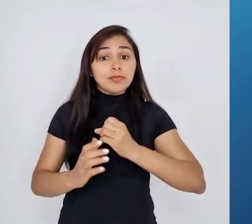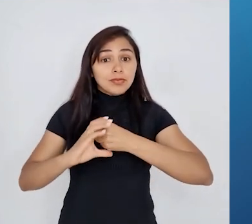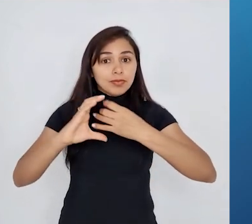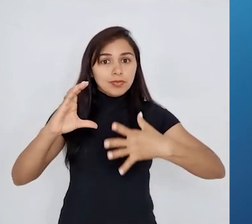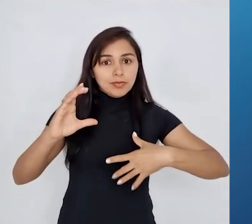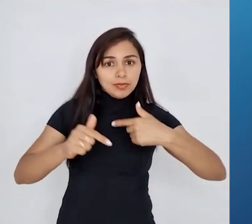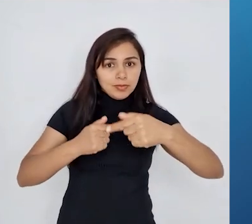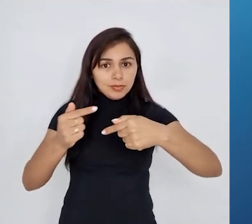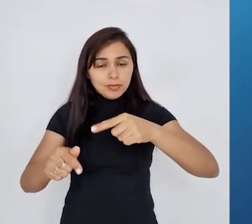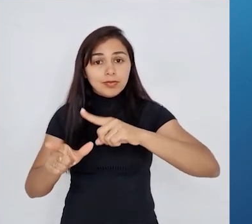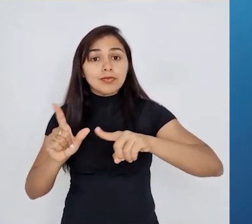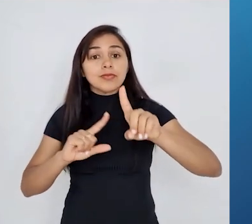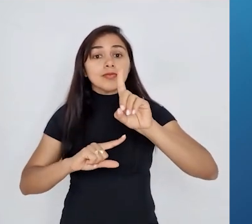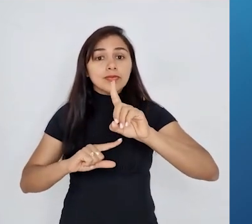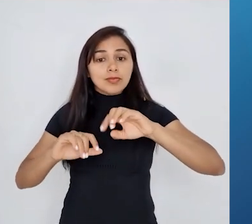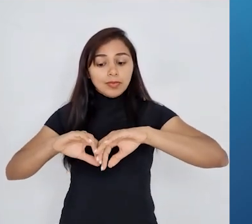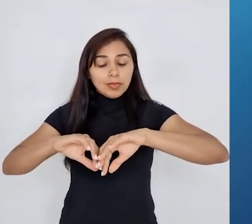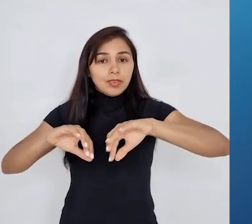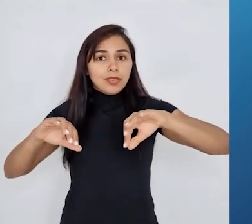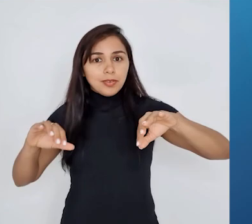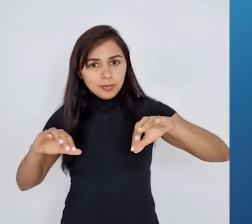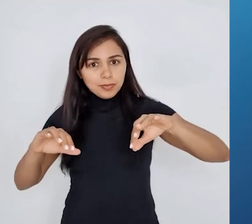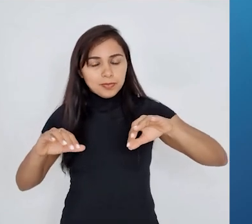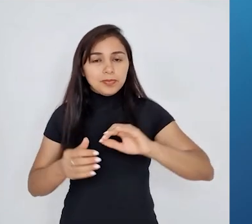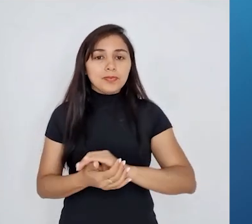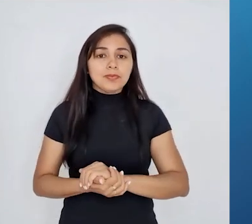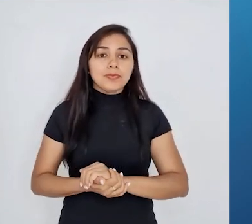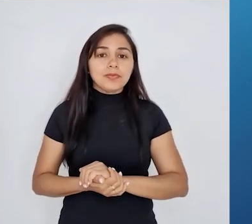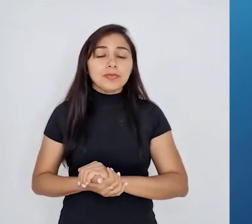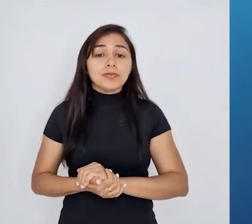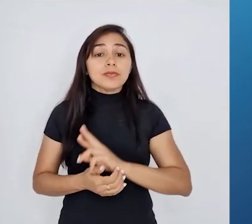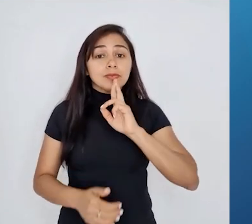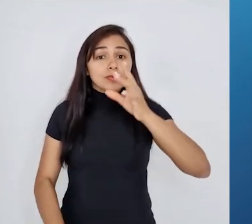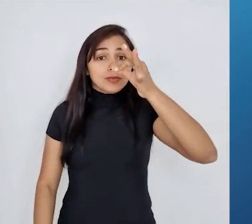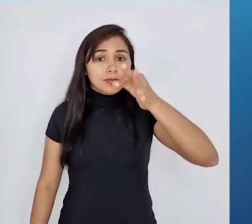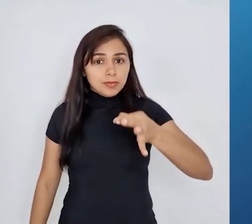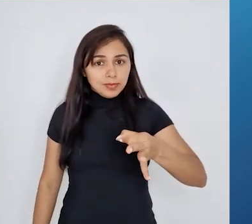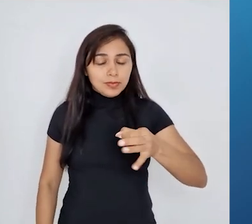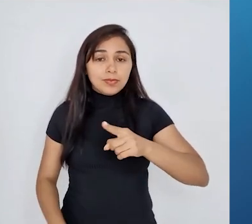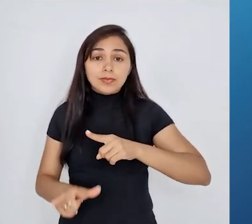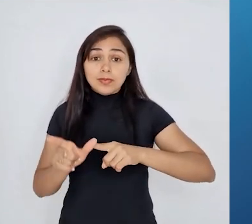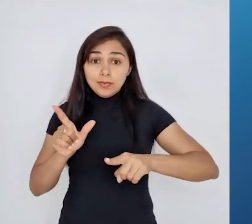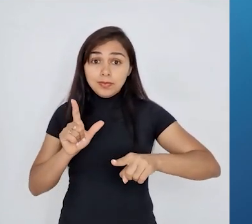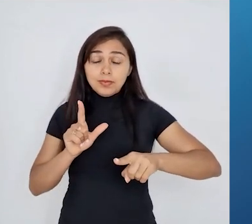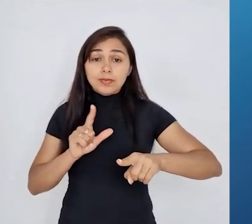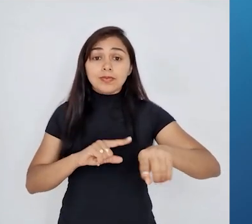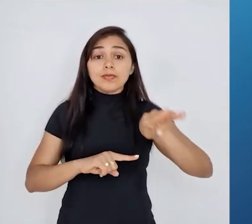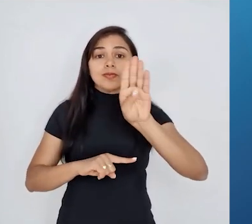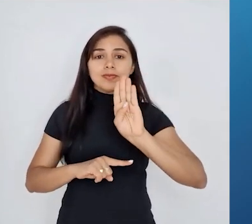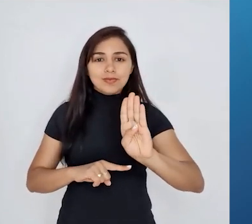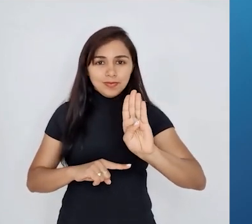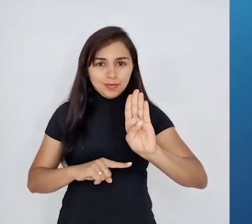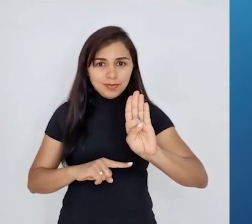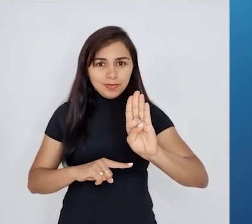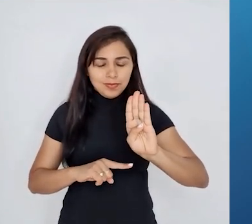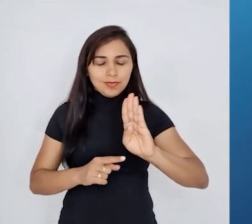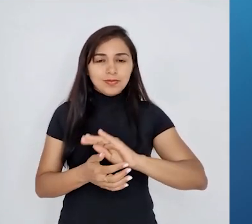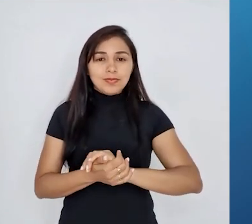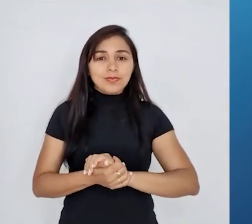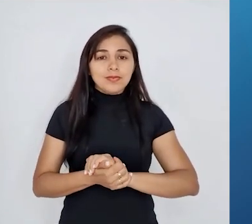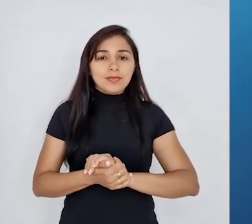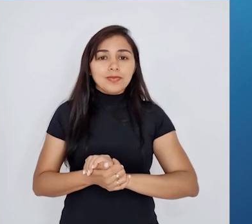D, segregação de fatores. Nossa alternativa correta aqui nessa questão, pessoal, é que é a letra B, né? É o que Charles